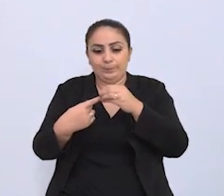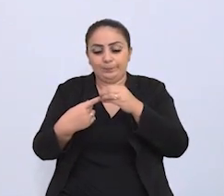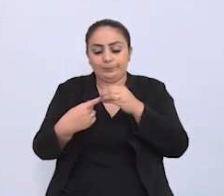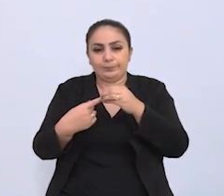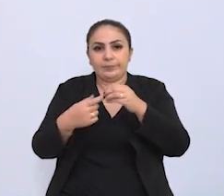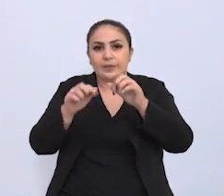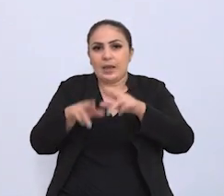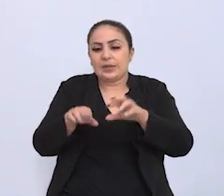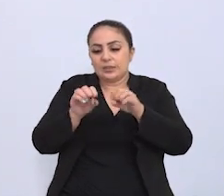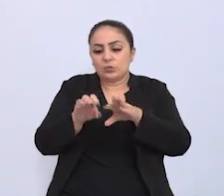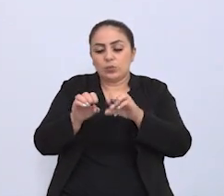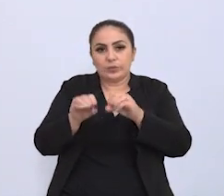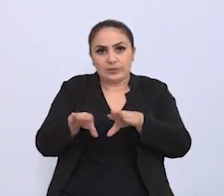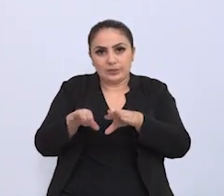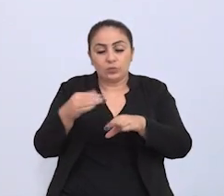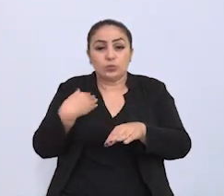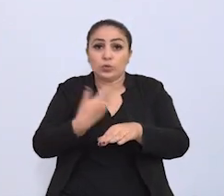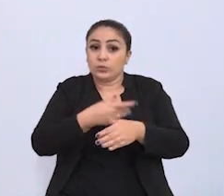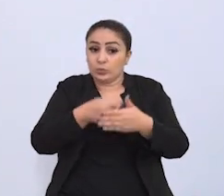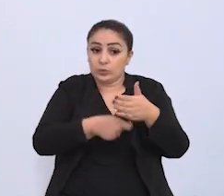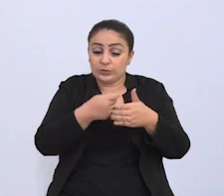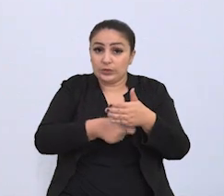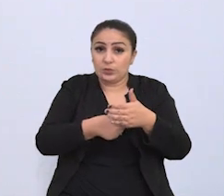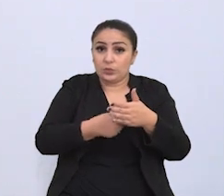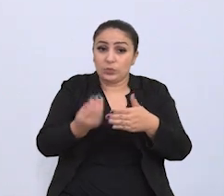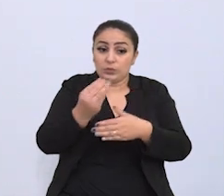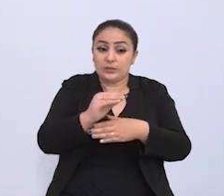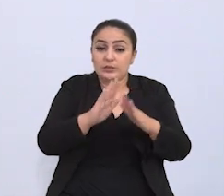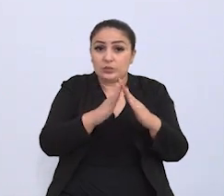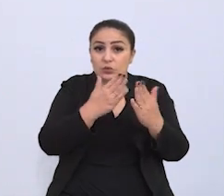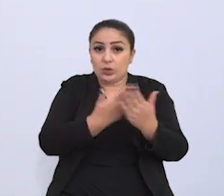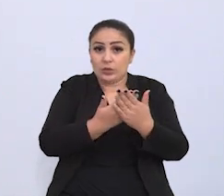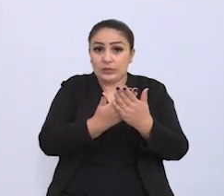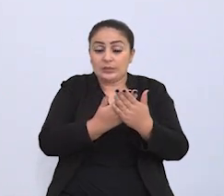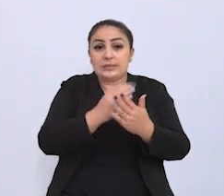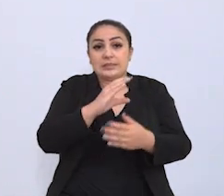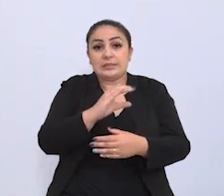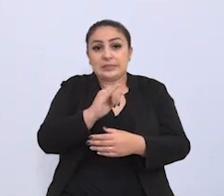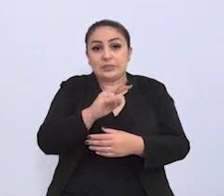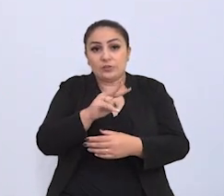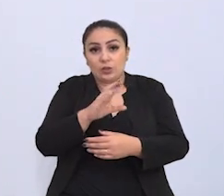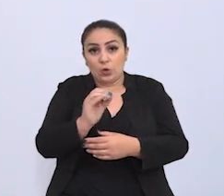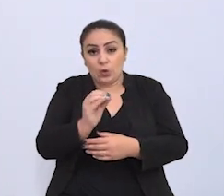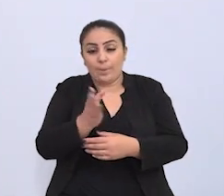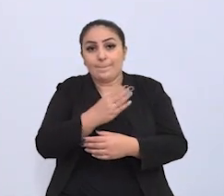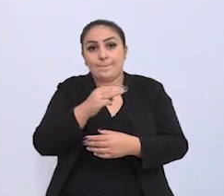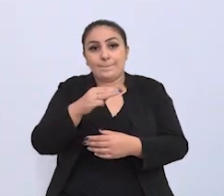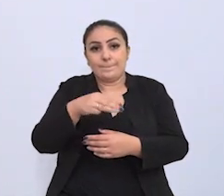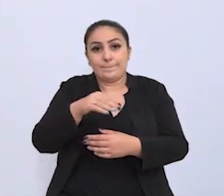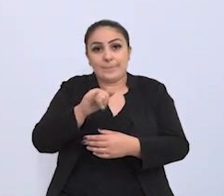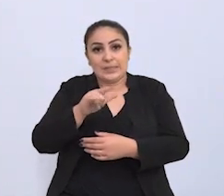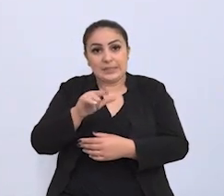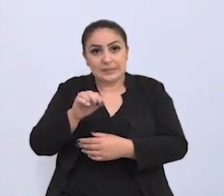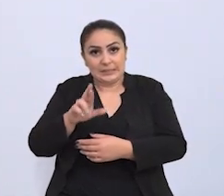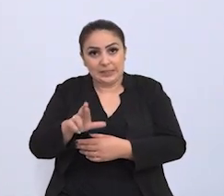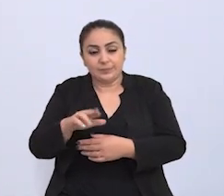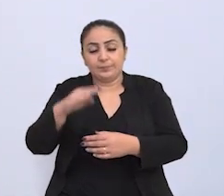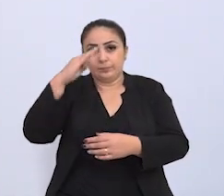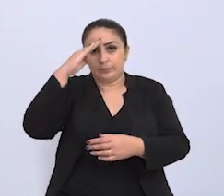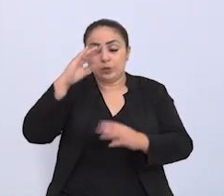na área da educação vamos lutar pela implantação das escolas cívico-militares que ela tem